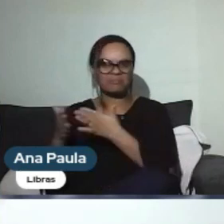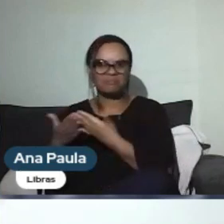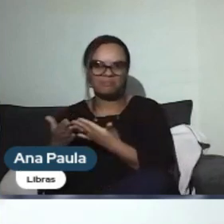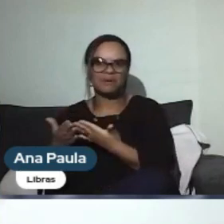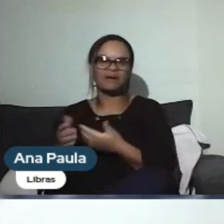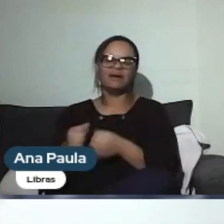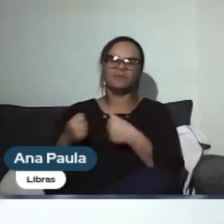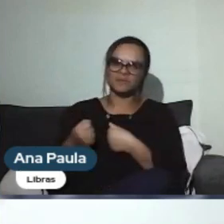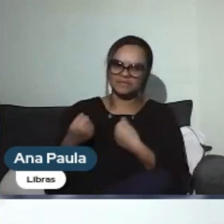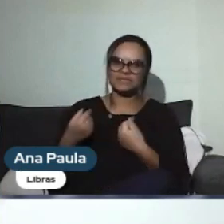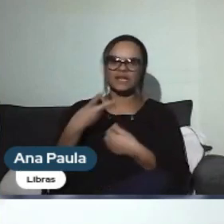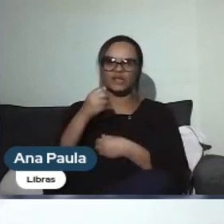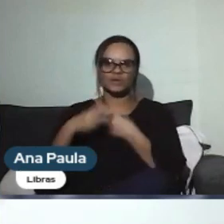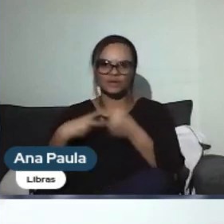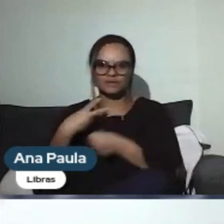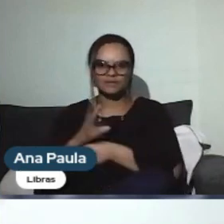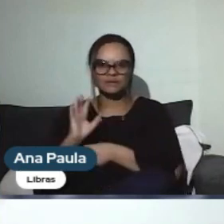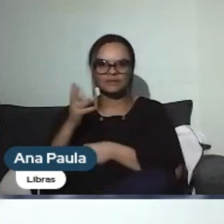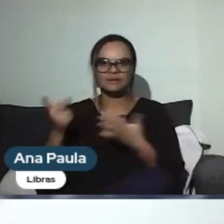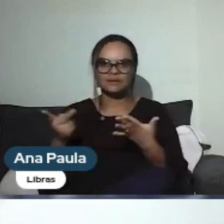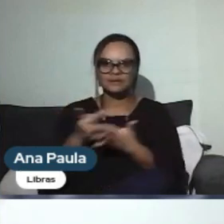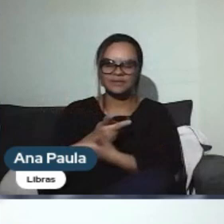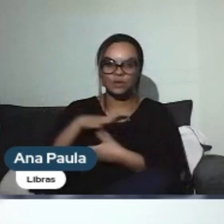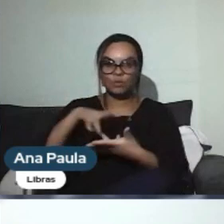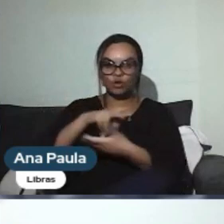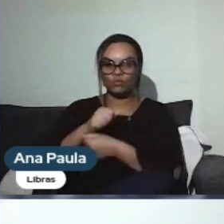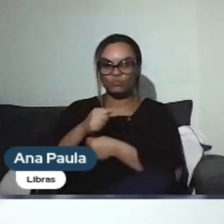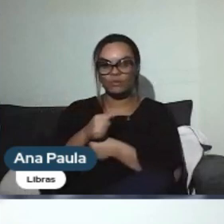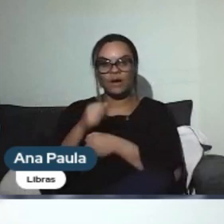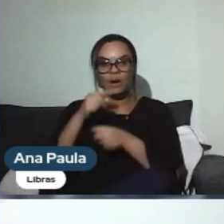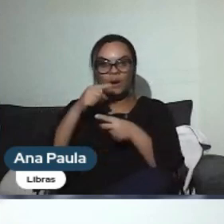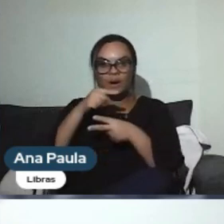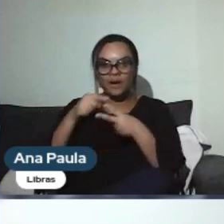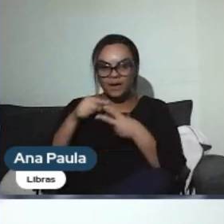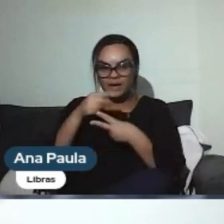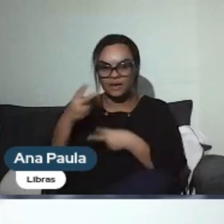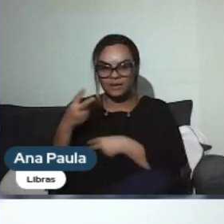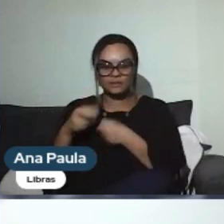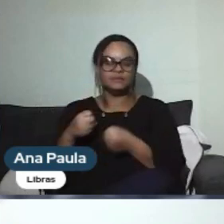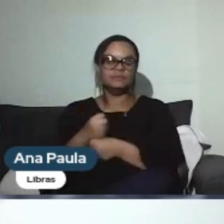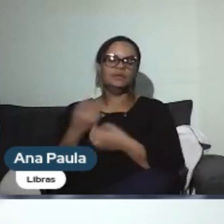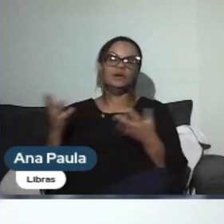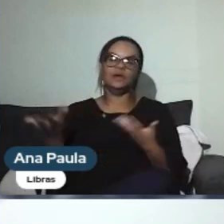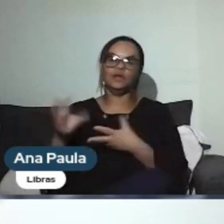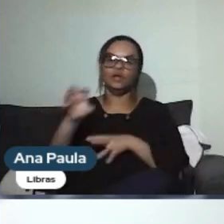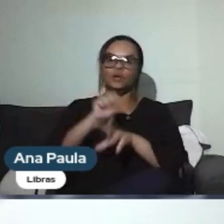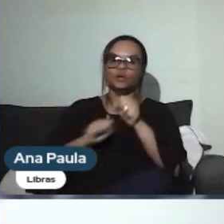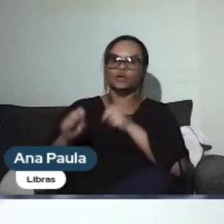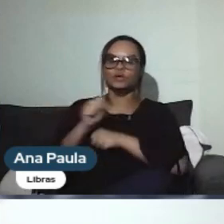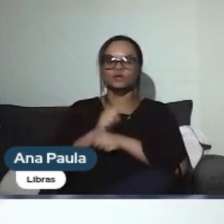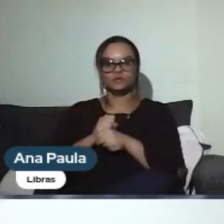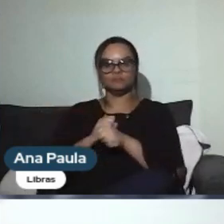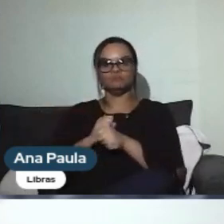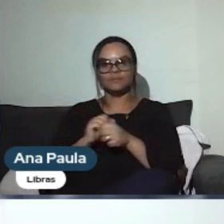suprir ao longo desses dois anos, porque acontece em Mundial a cada dois anos. Então, além de buscar incentivo, a gente também busca incentivar a prática de